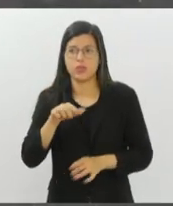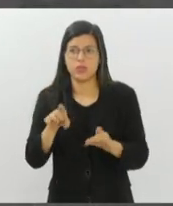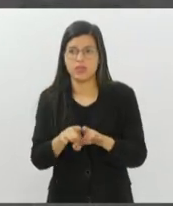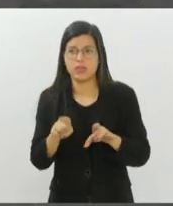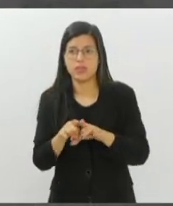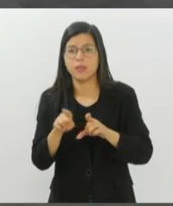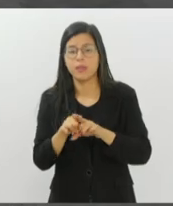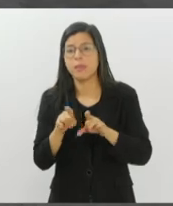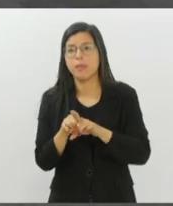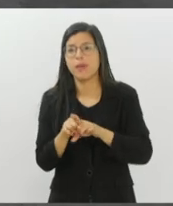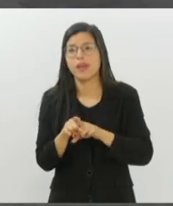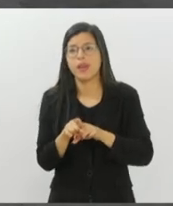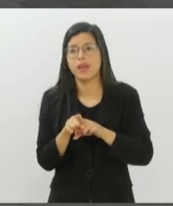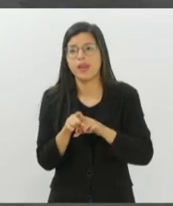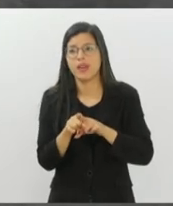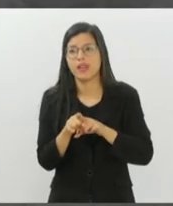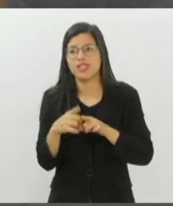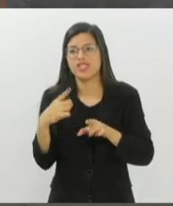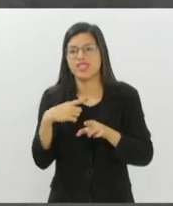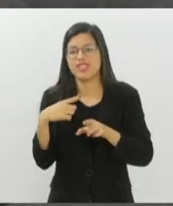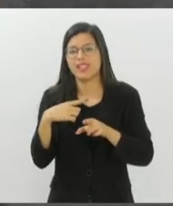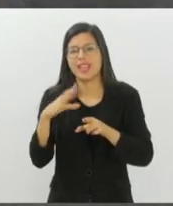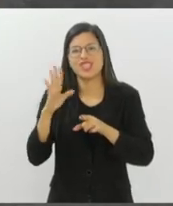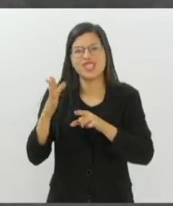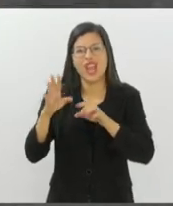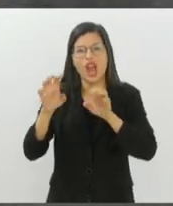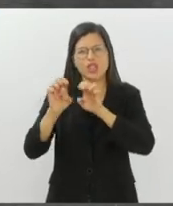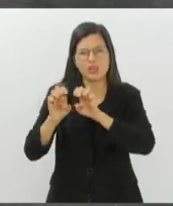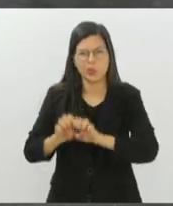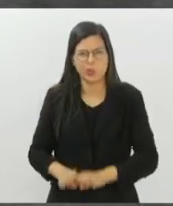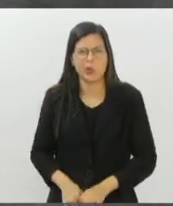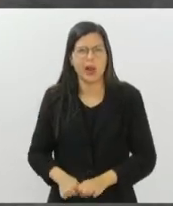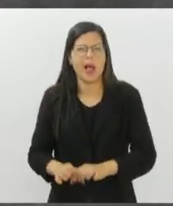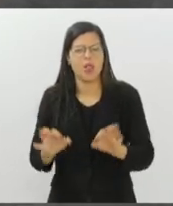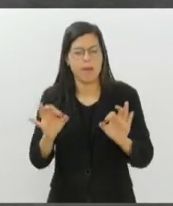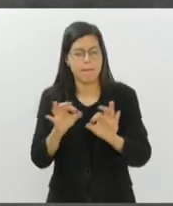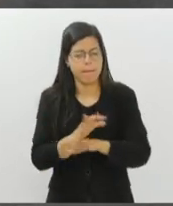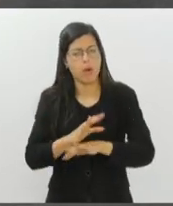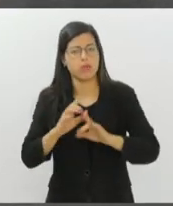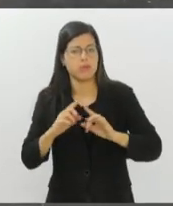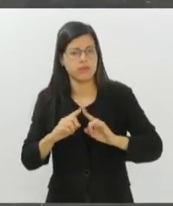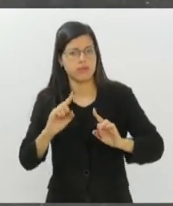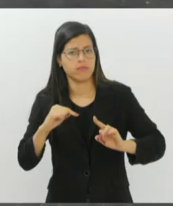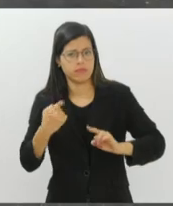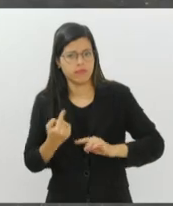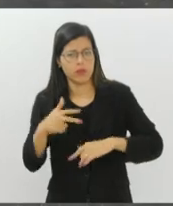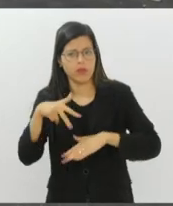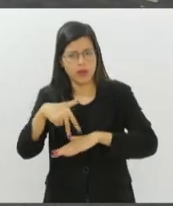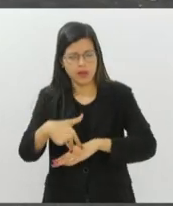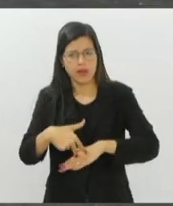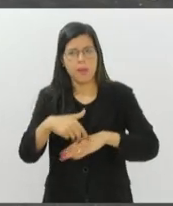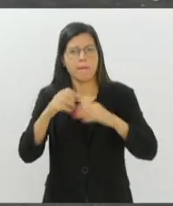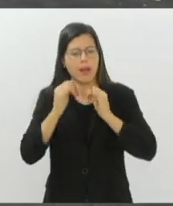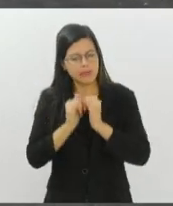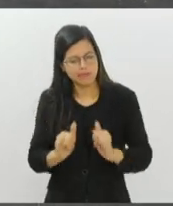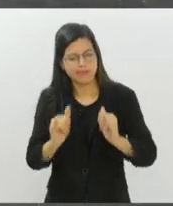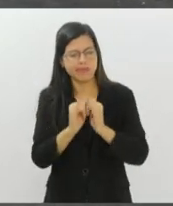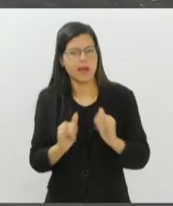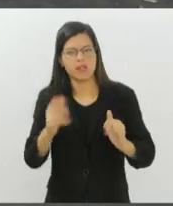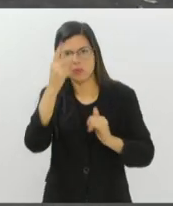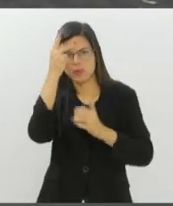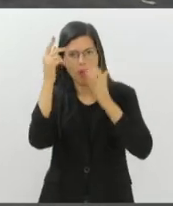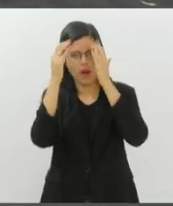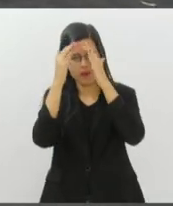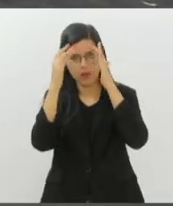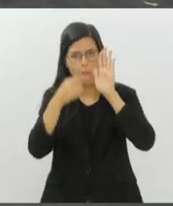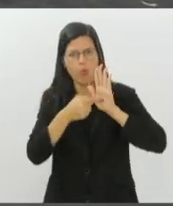que a gente tem já estruturado sobre alguma coisa, mas a gente está aqui para fazer as pessoas refletirem, para mostrar